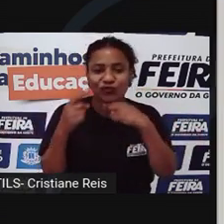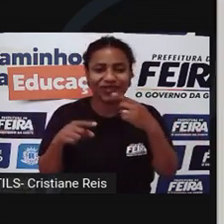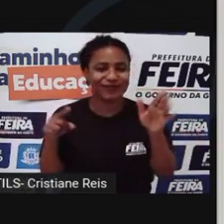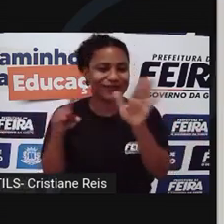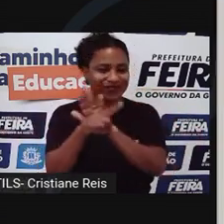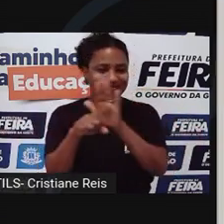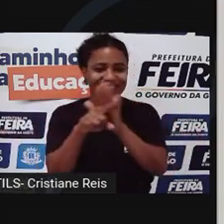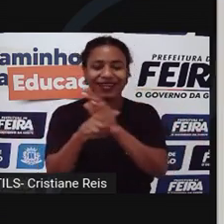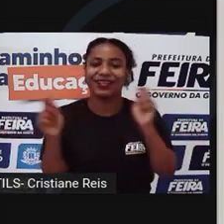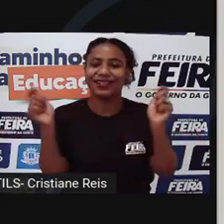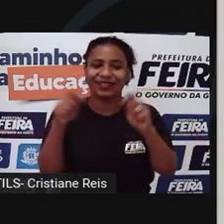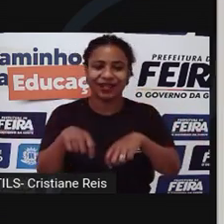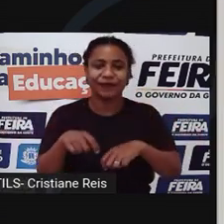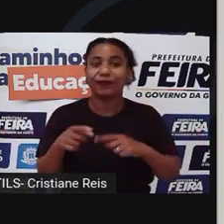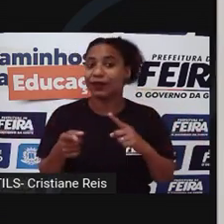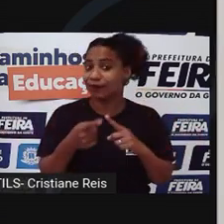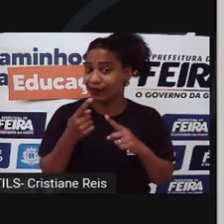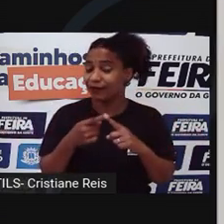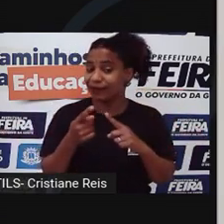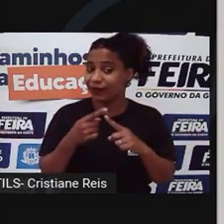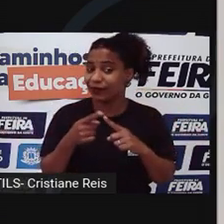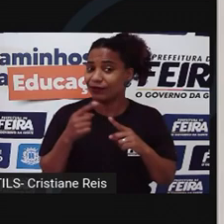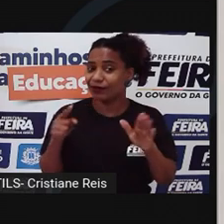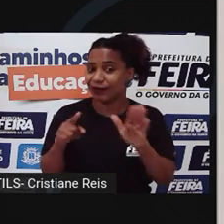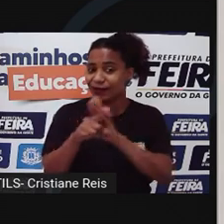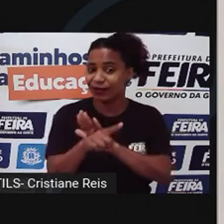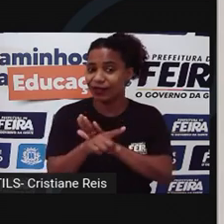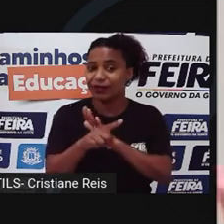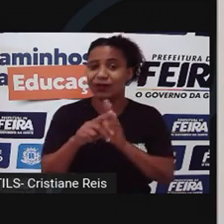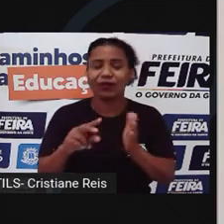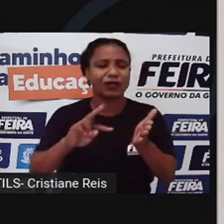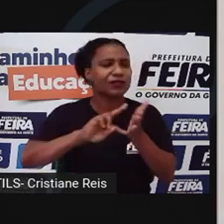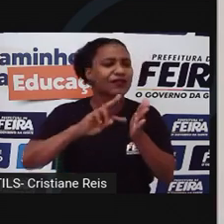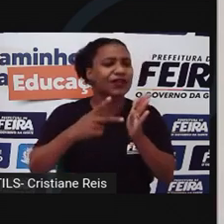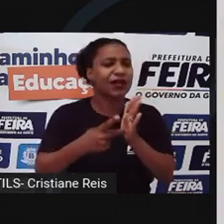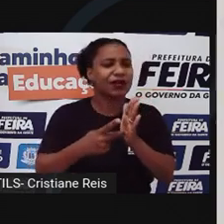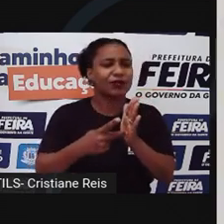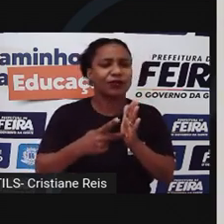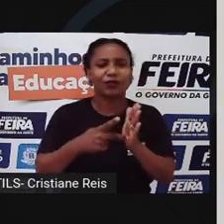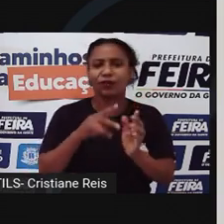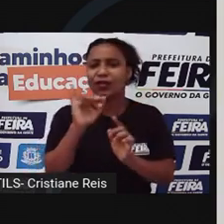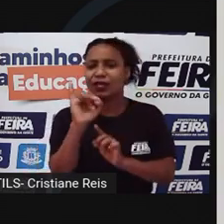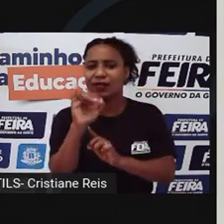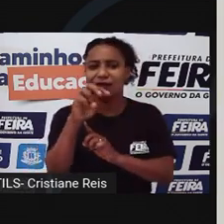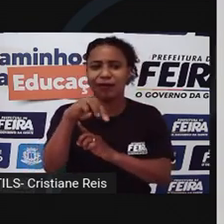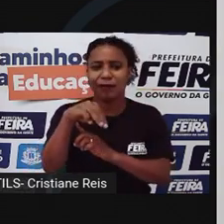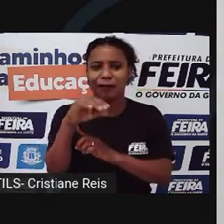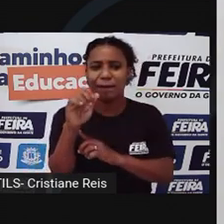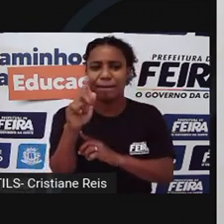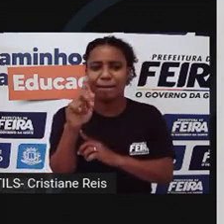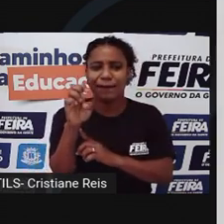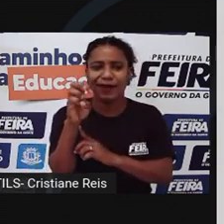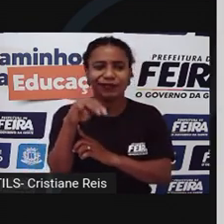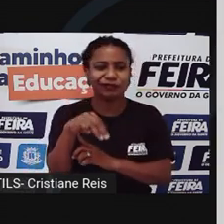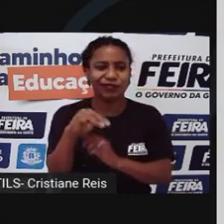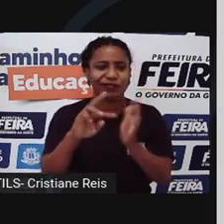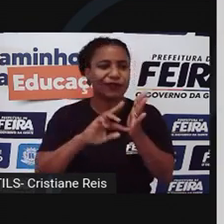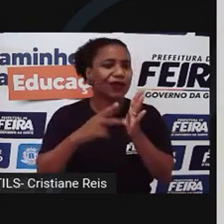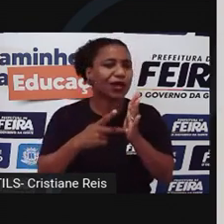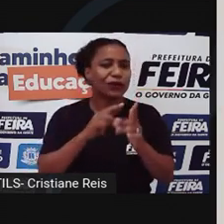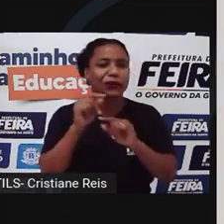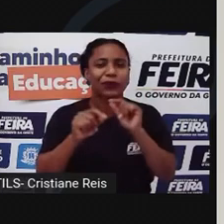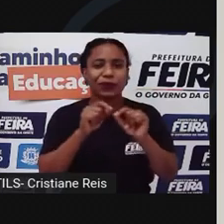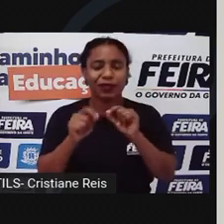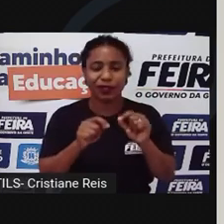Primeiramente, importante termos em mente sobre o significado de imagem. A imagem não é apenas o nosso reflexo no